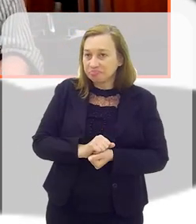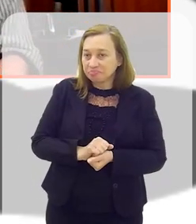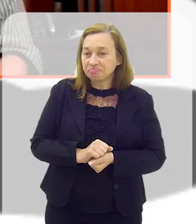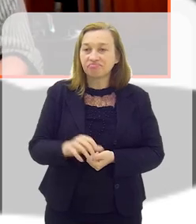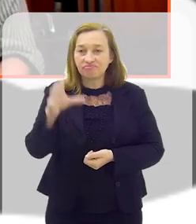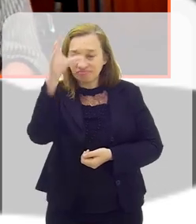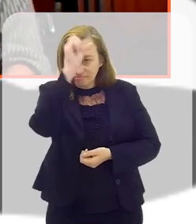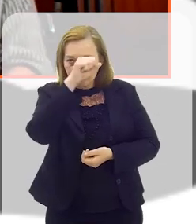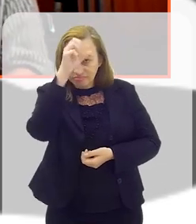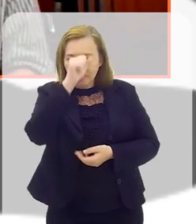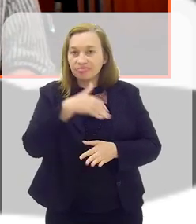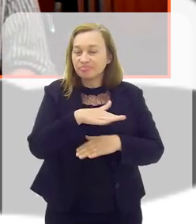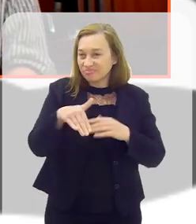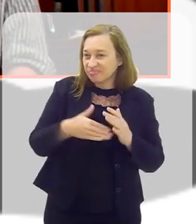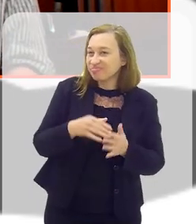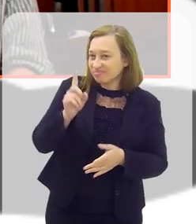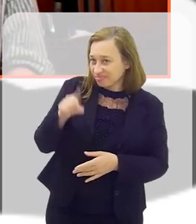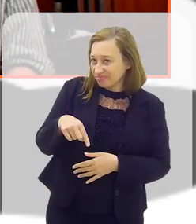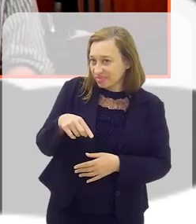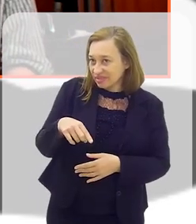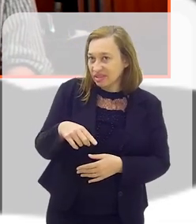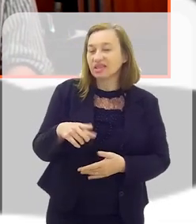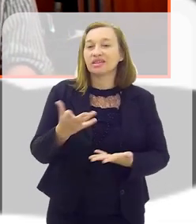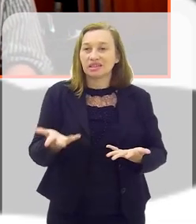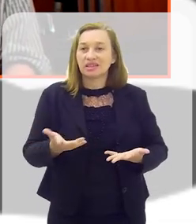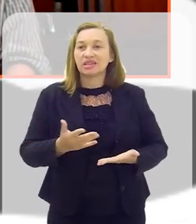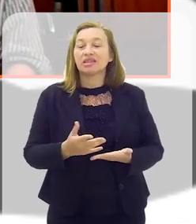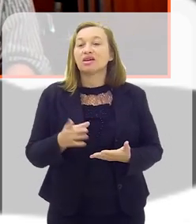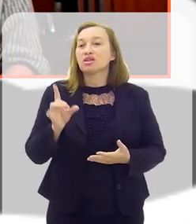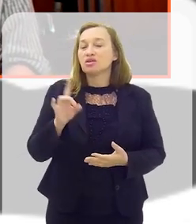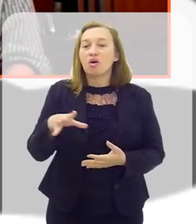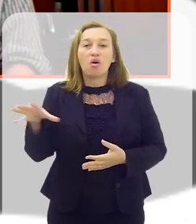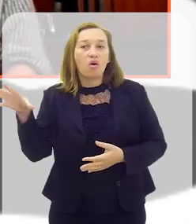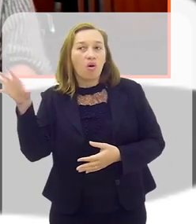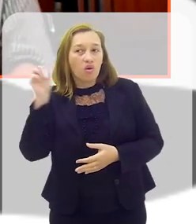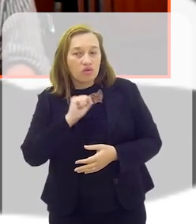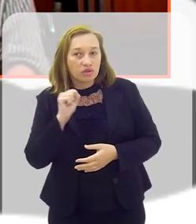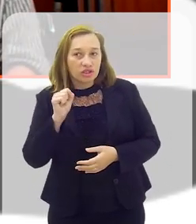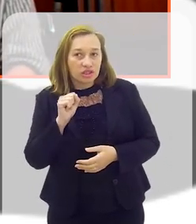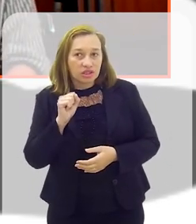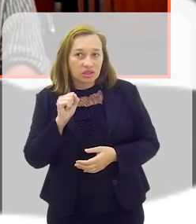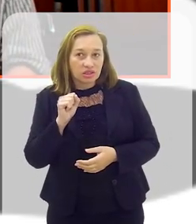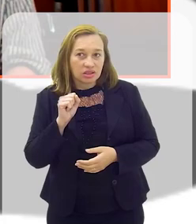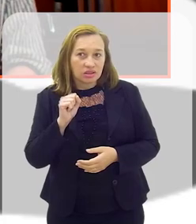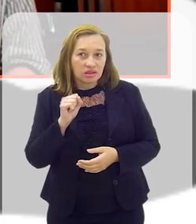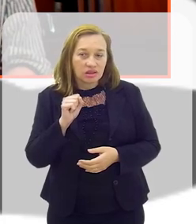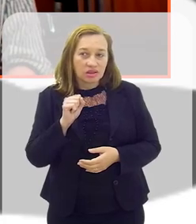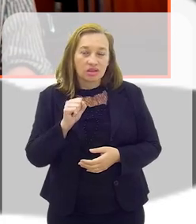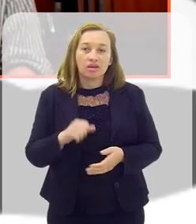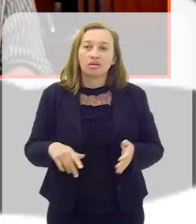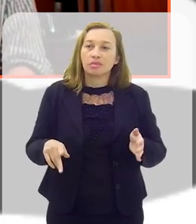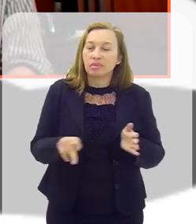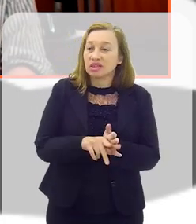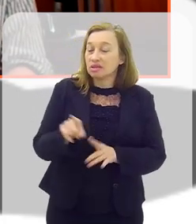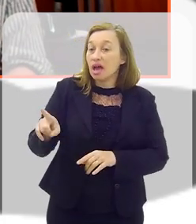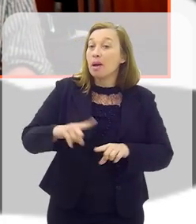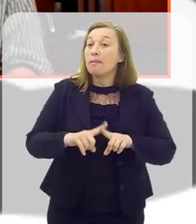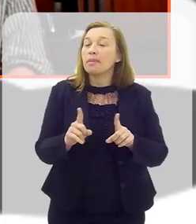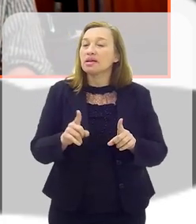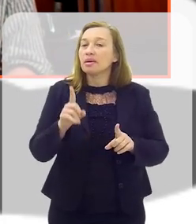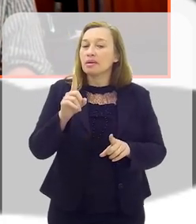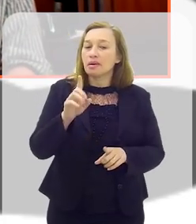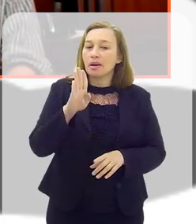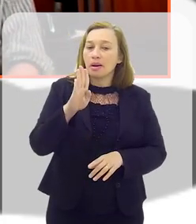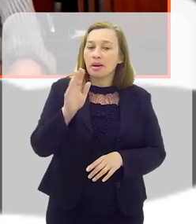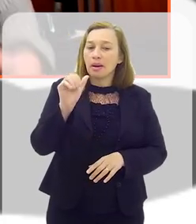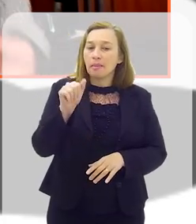Para aprender com todo mundo, né? Todo mundo tem uma riqueza intrínseca. Basta ouvir que ela passa a fazer parte de você. Agora, Baiar,